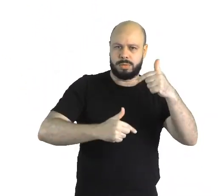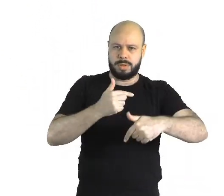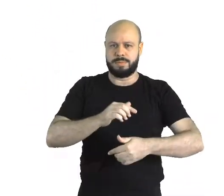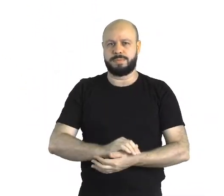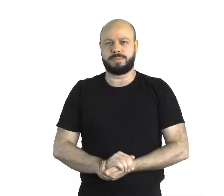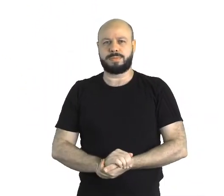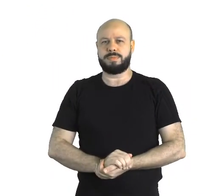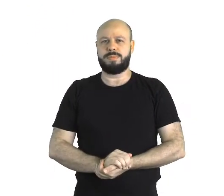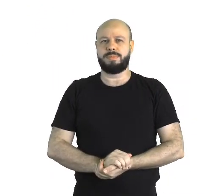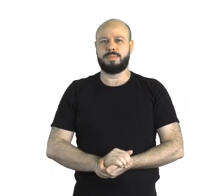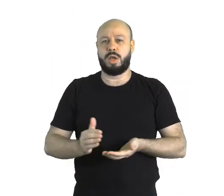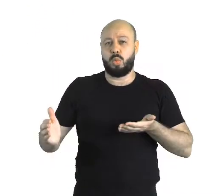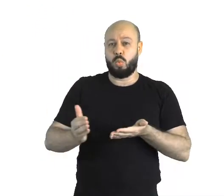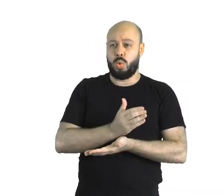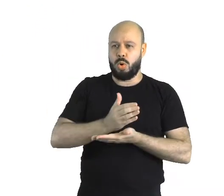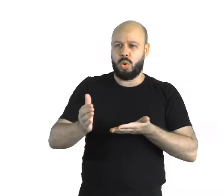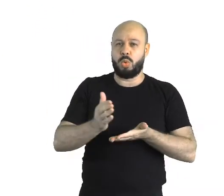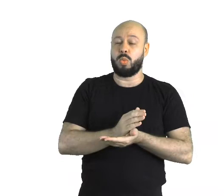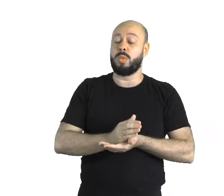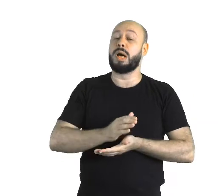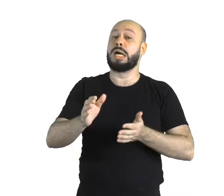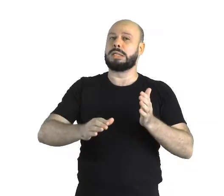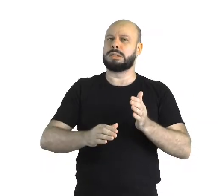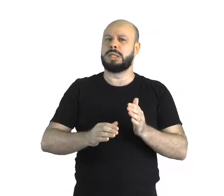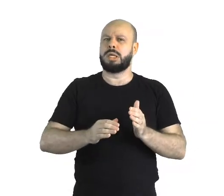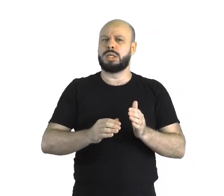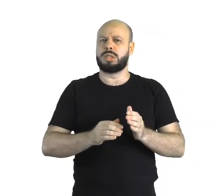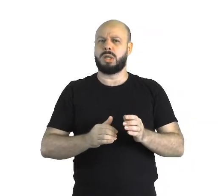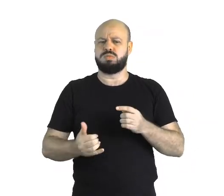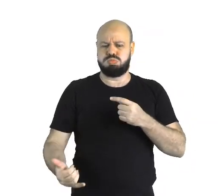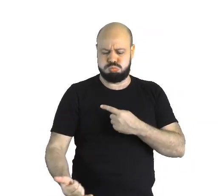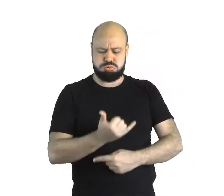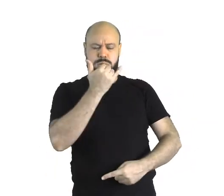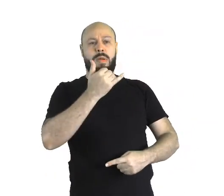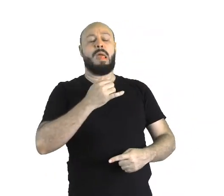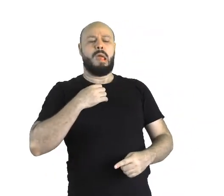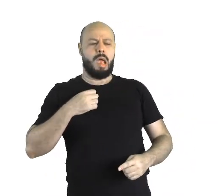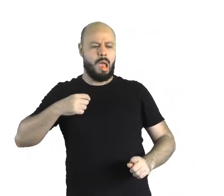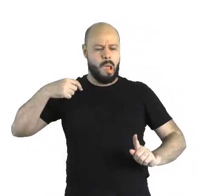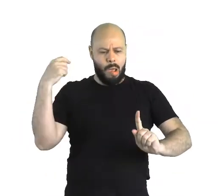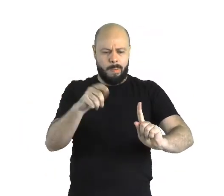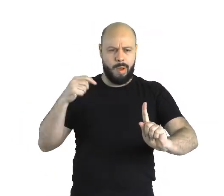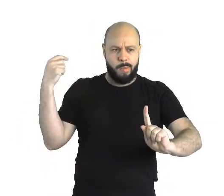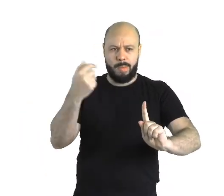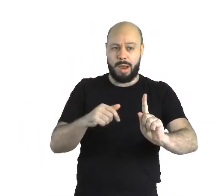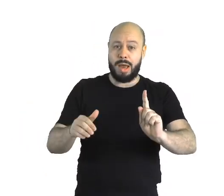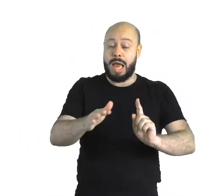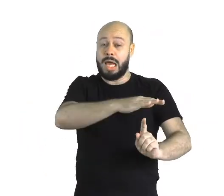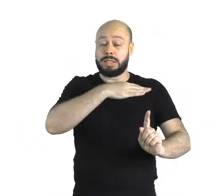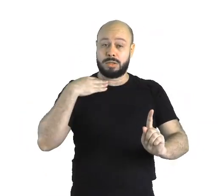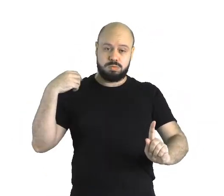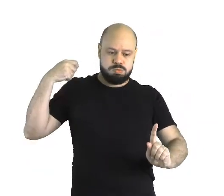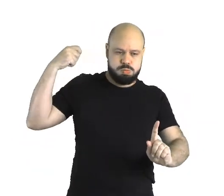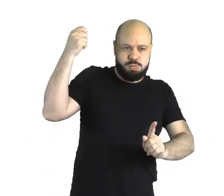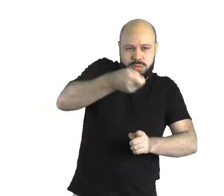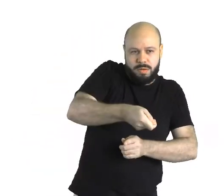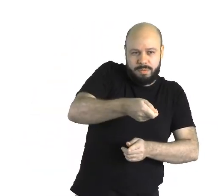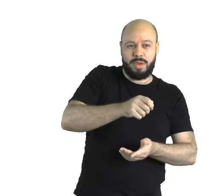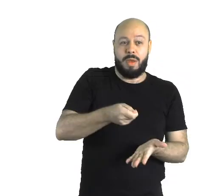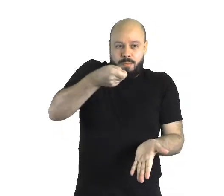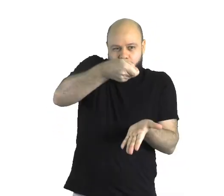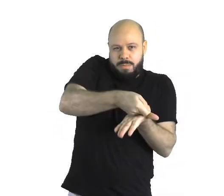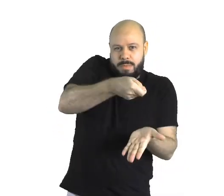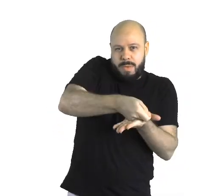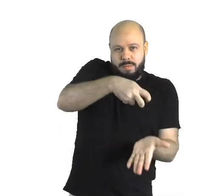Gente, em alguns casos, a desobediência desses escravos era punida até com a morte, sem falar dos castigos.